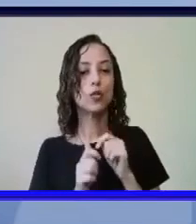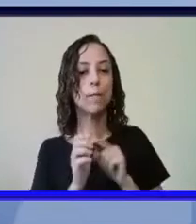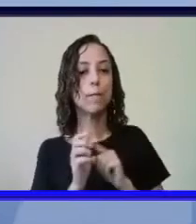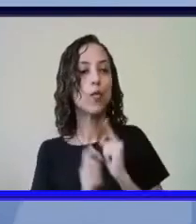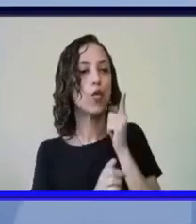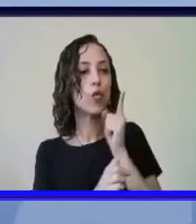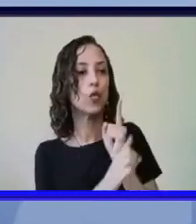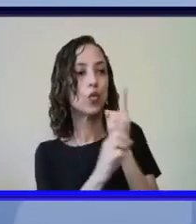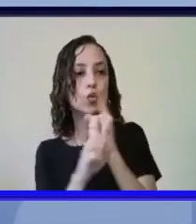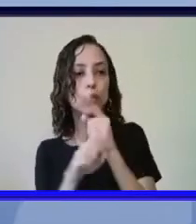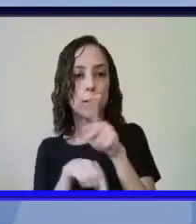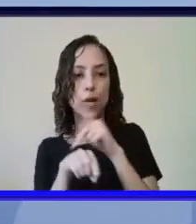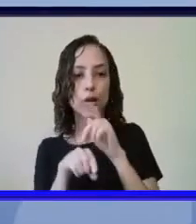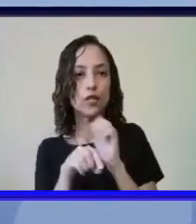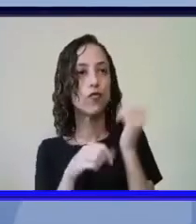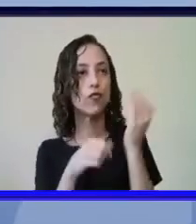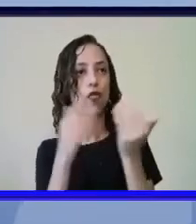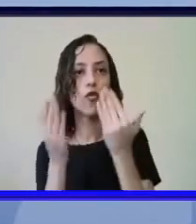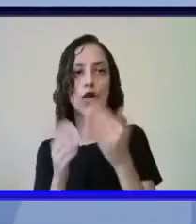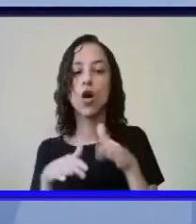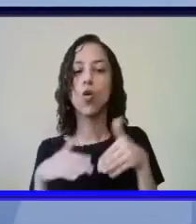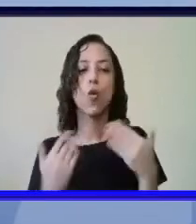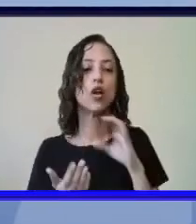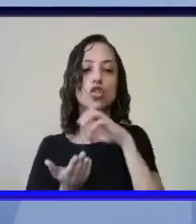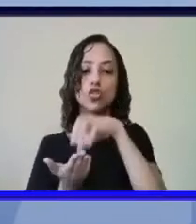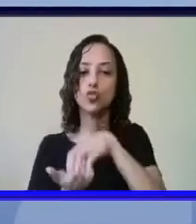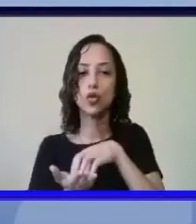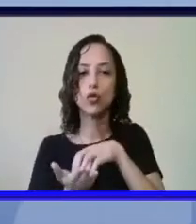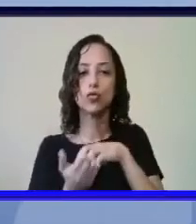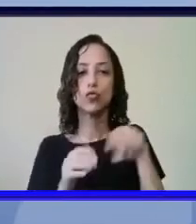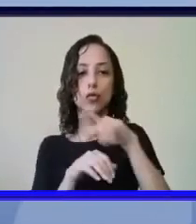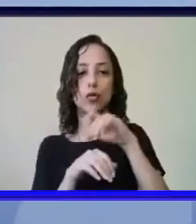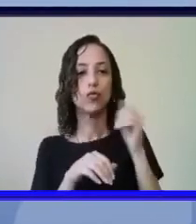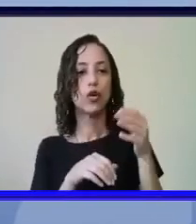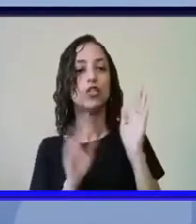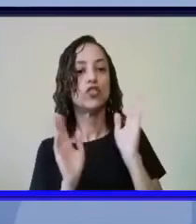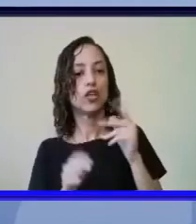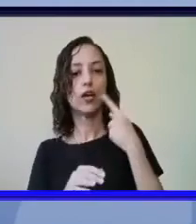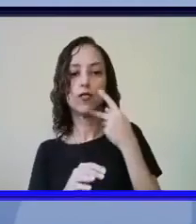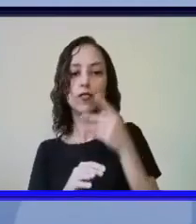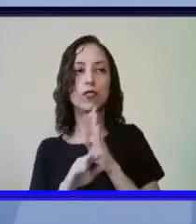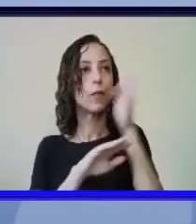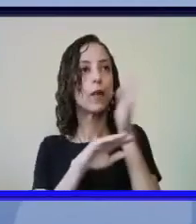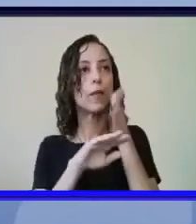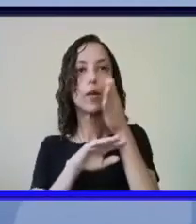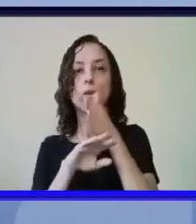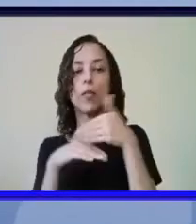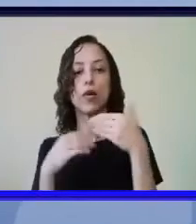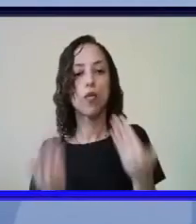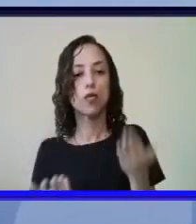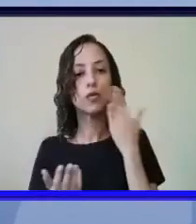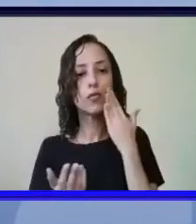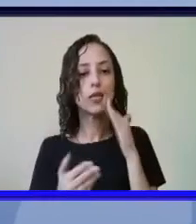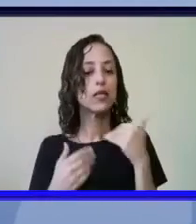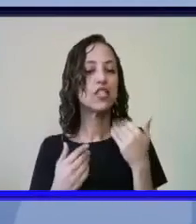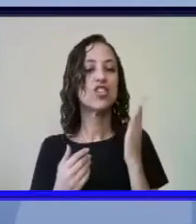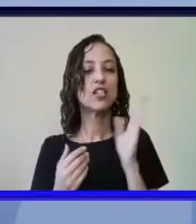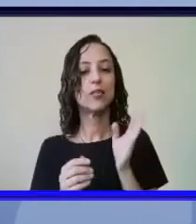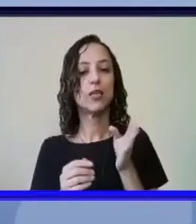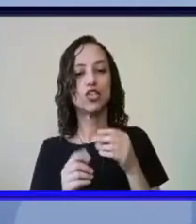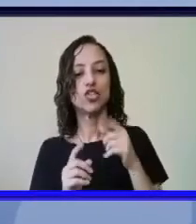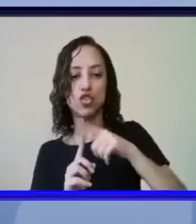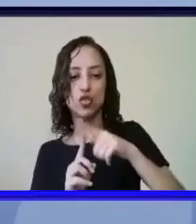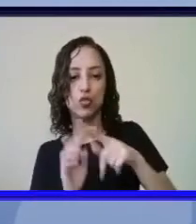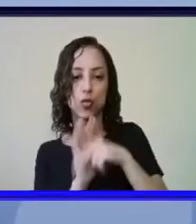informações no exterior ou as instituições estrangeiras que foram visitadas por já se saber que havia espécimes brasileiras nesses